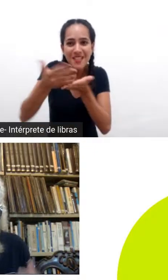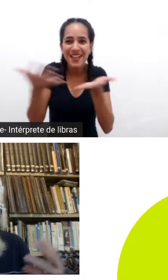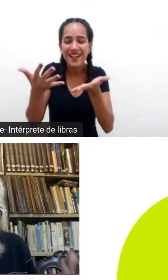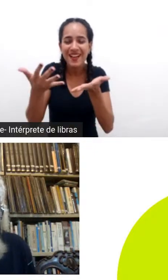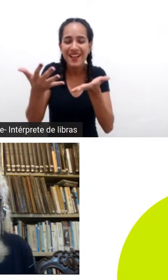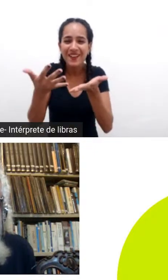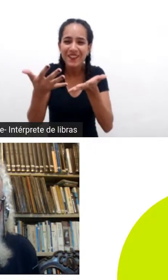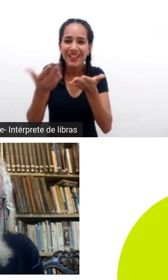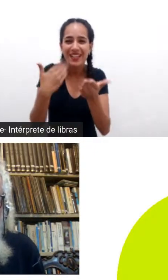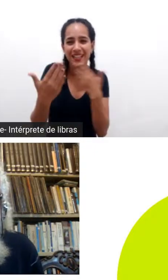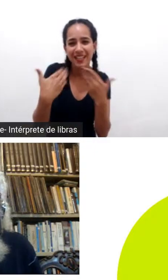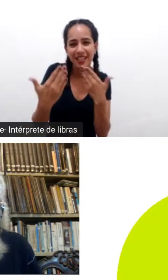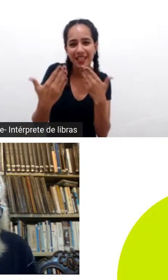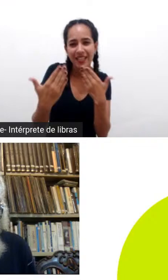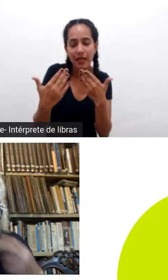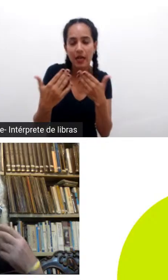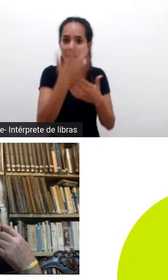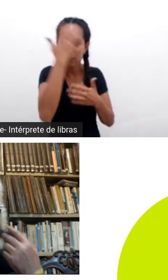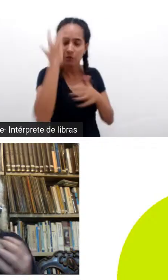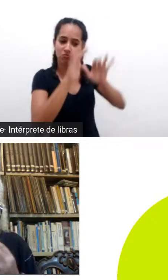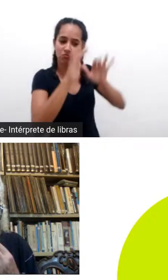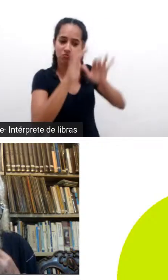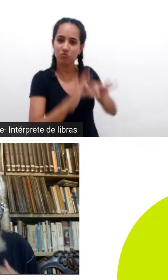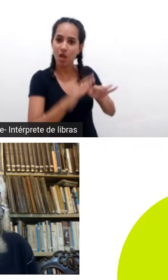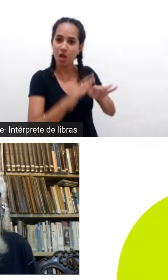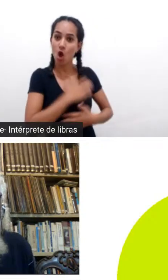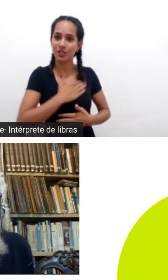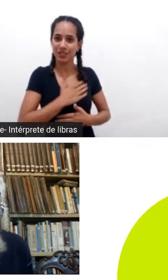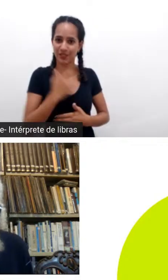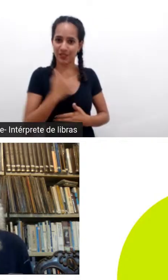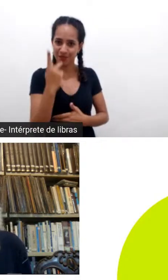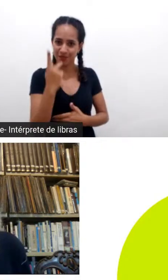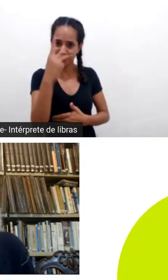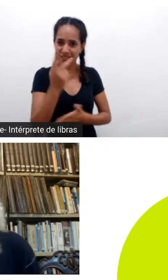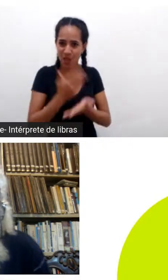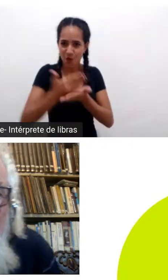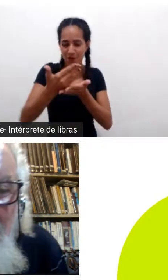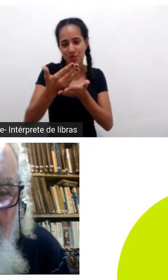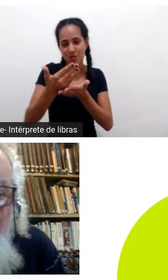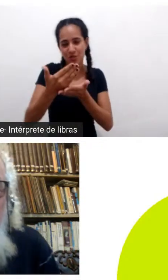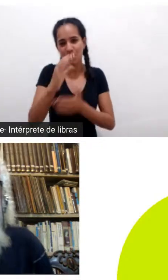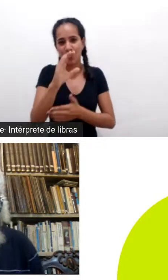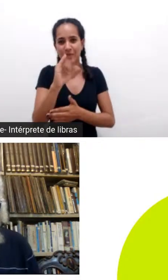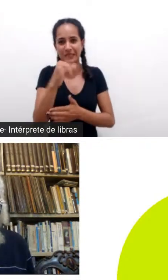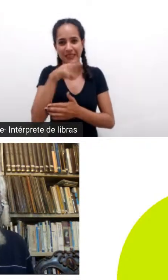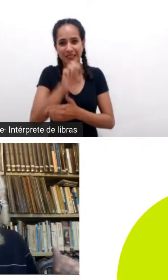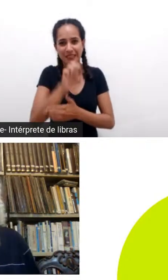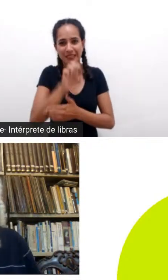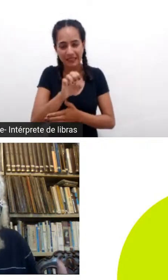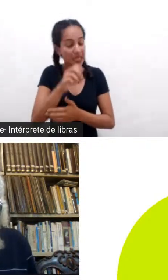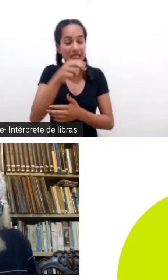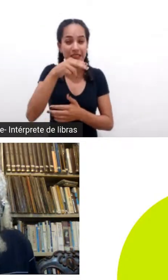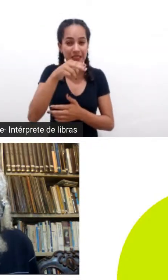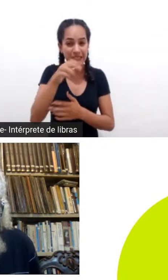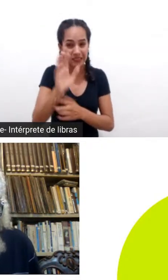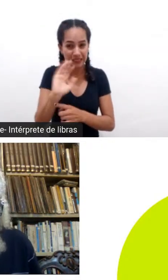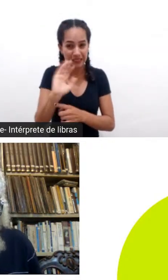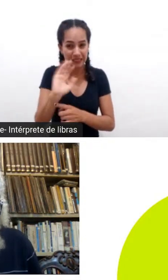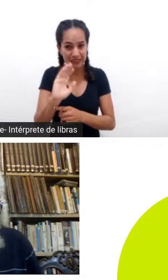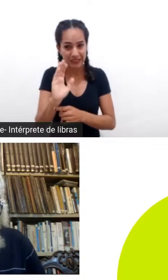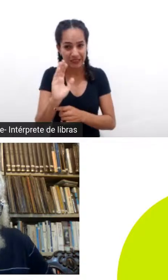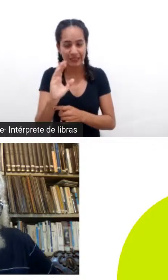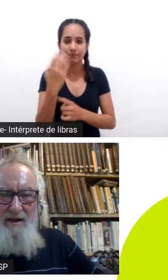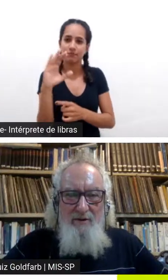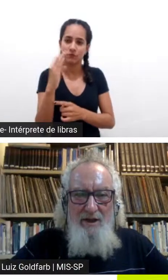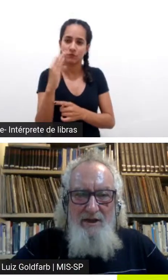pessoal está gostando muito da tua estreia aqui no Cine Ciência Ivan vamos chamar a Laura de volta aqui para a